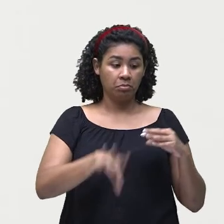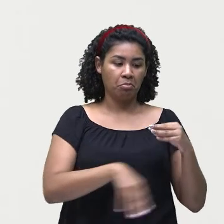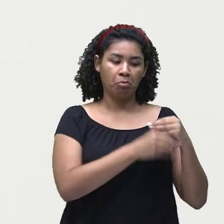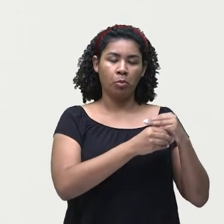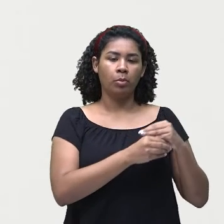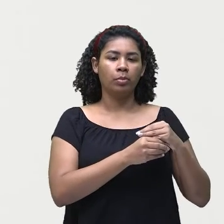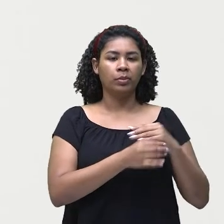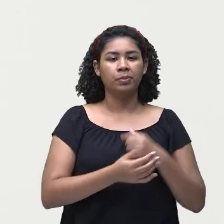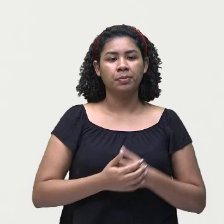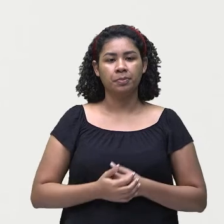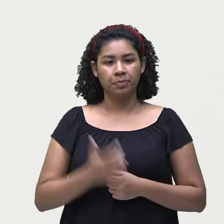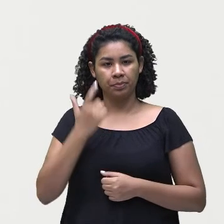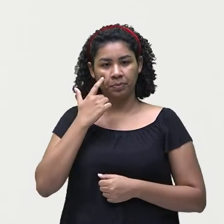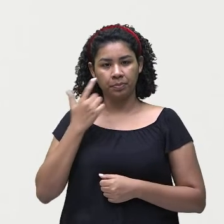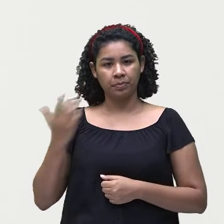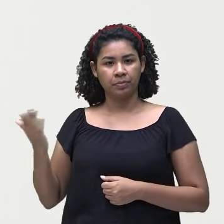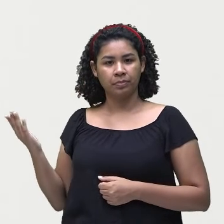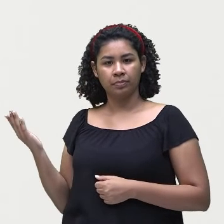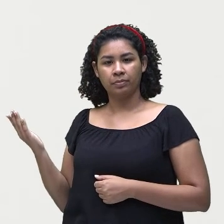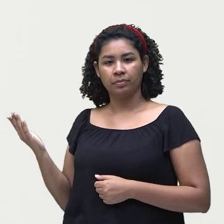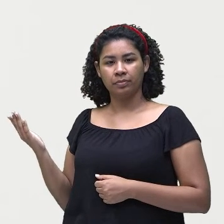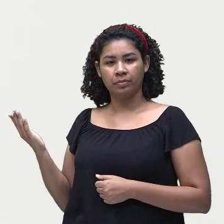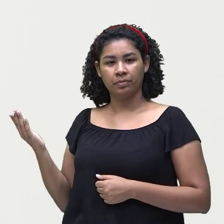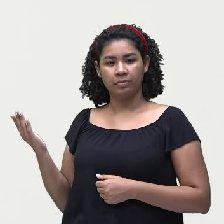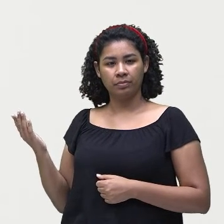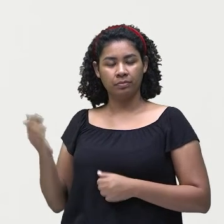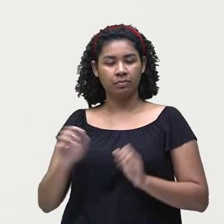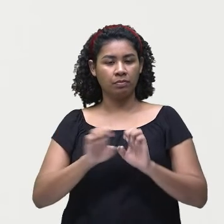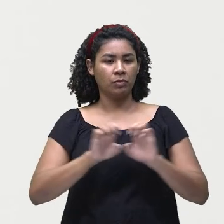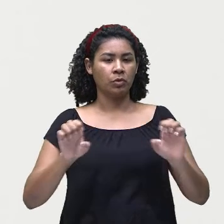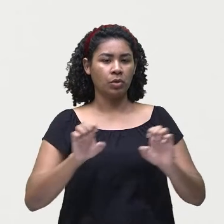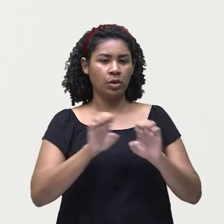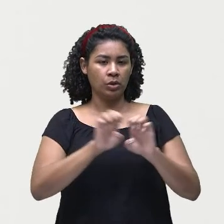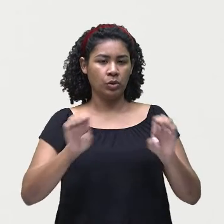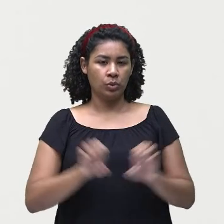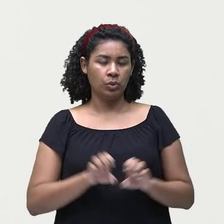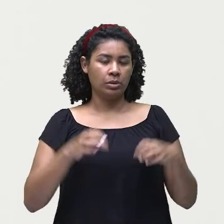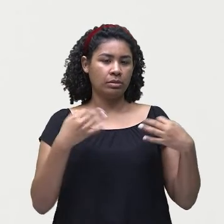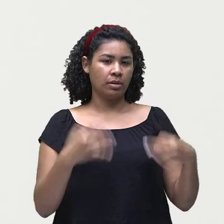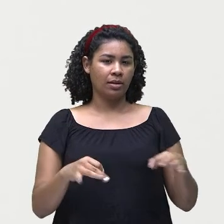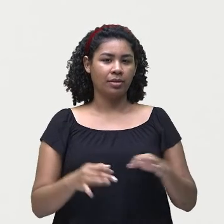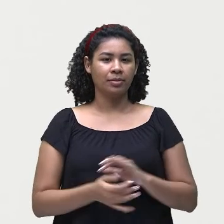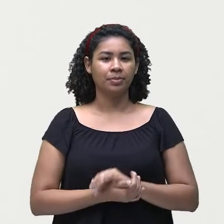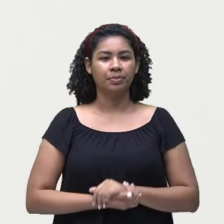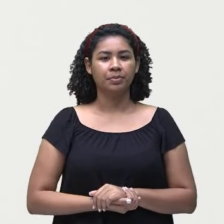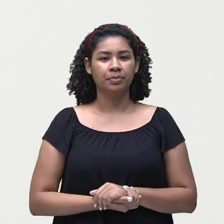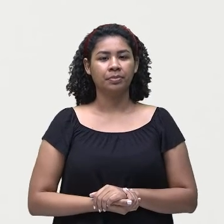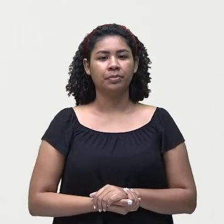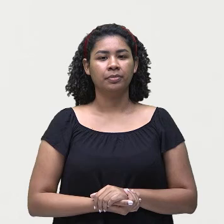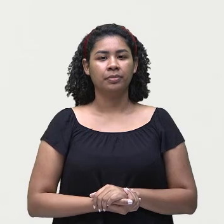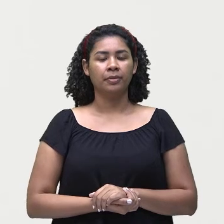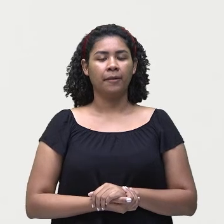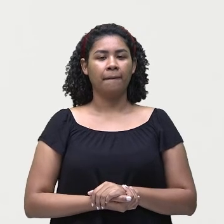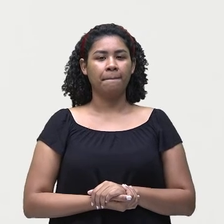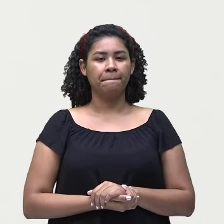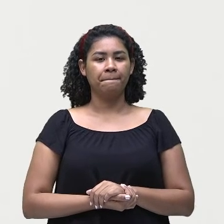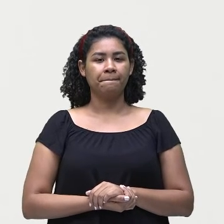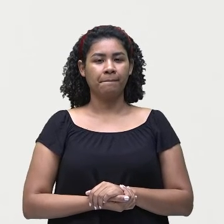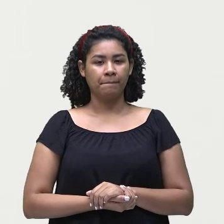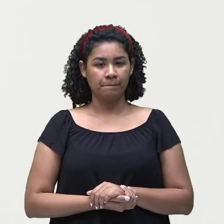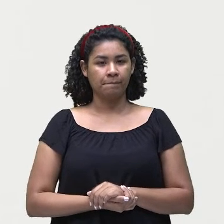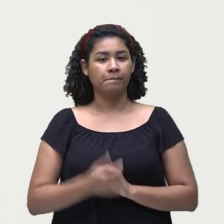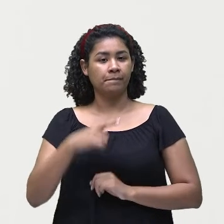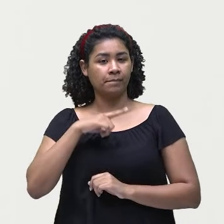Verbo modal, subject, o verbo, Climb, verbo principal. Mountains, o